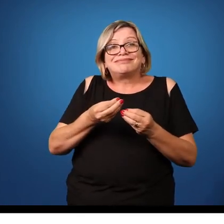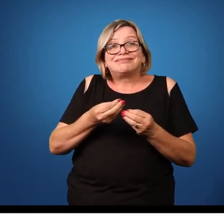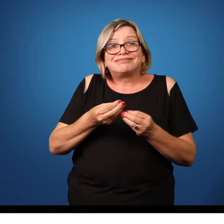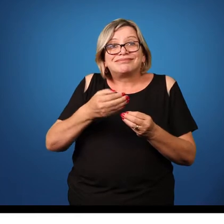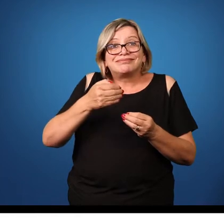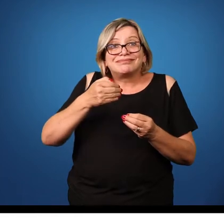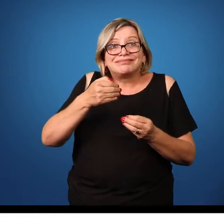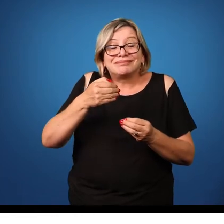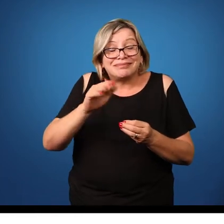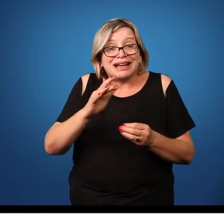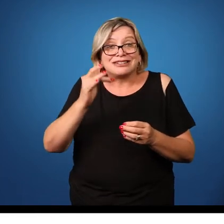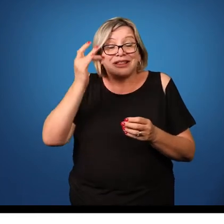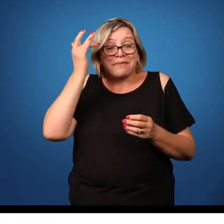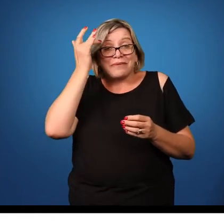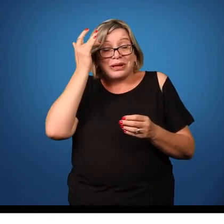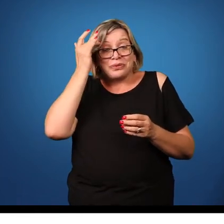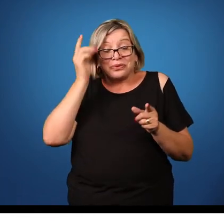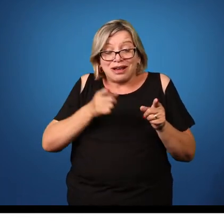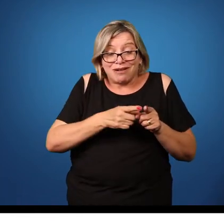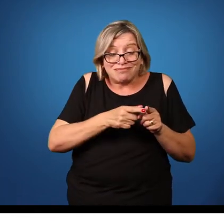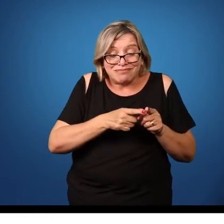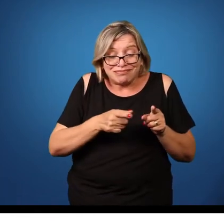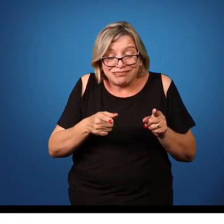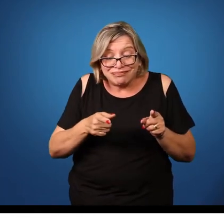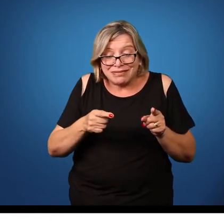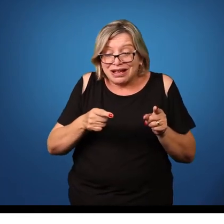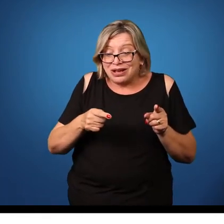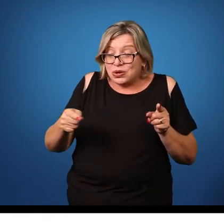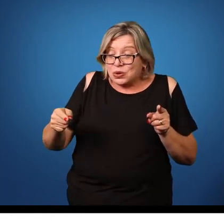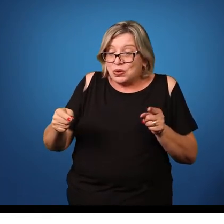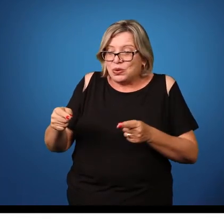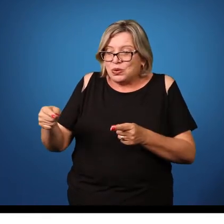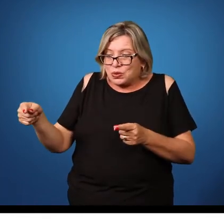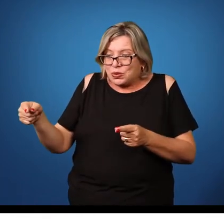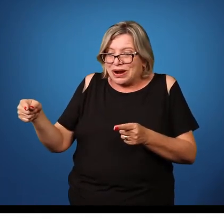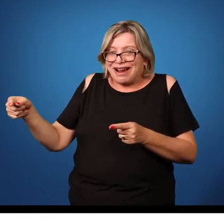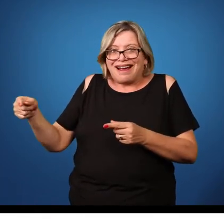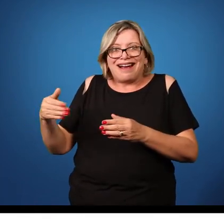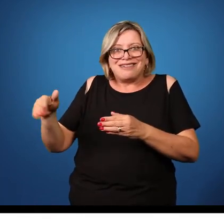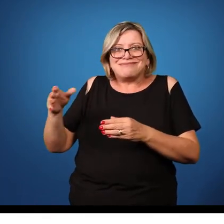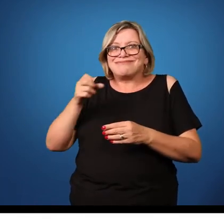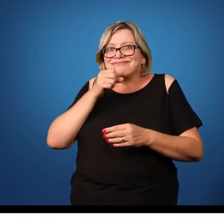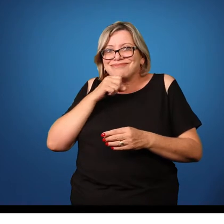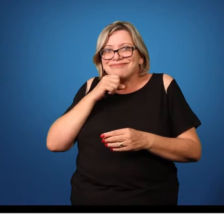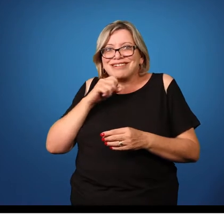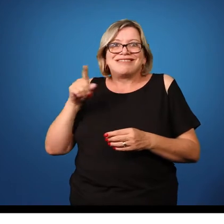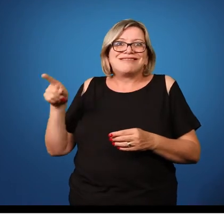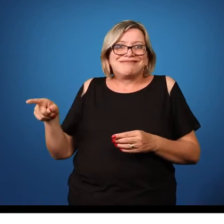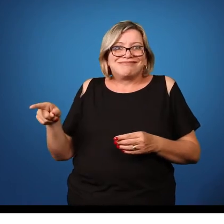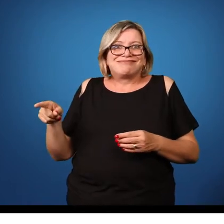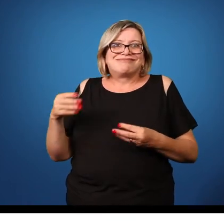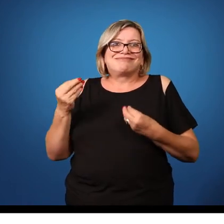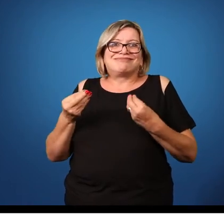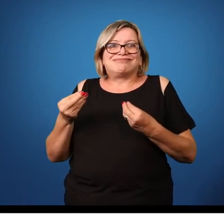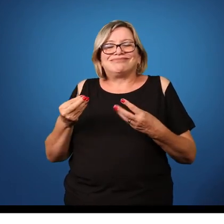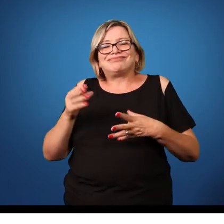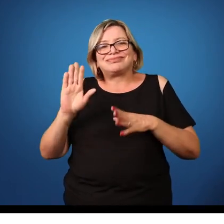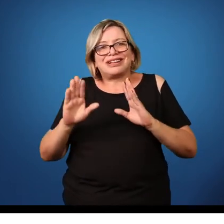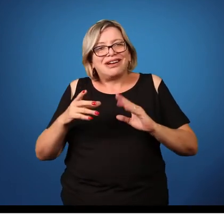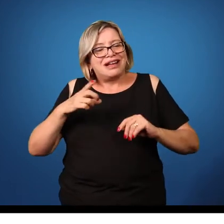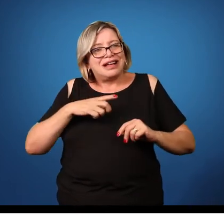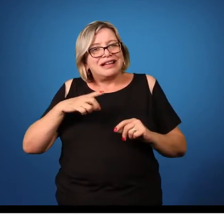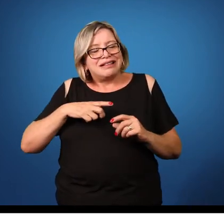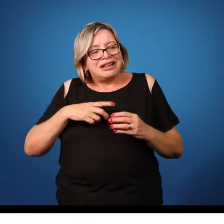mais maduras são essas proglótides. Essas proglótides, elas apresentam órgãos genitais, tanto masculino, quanto feminino